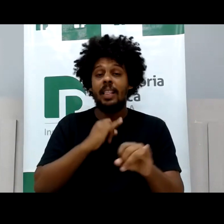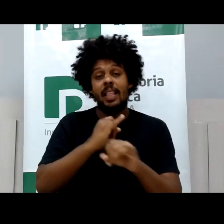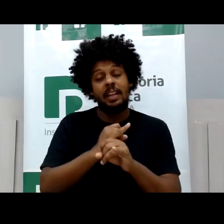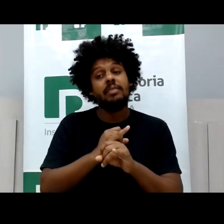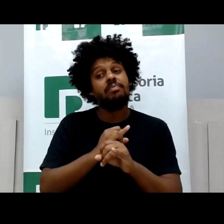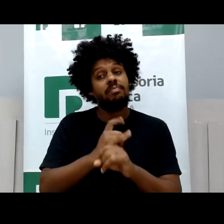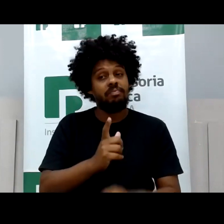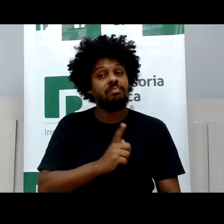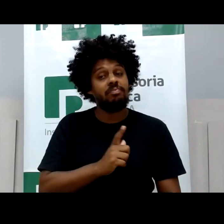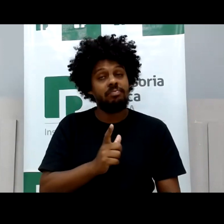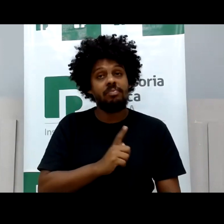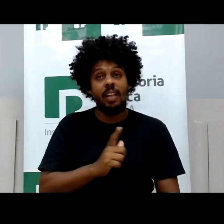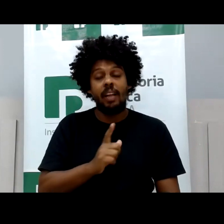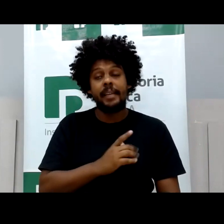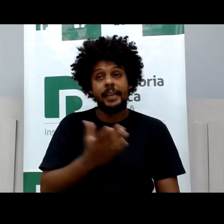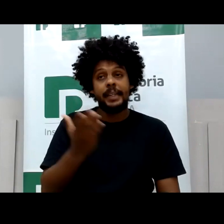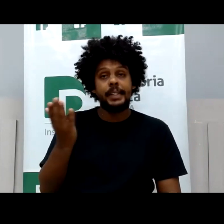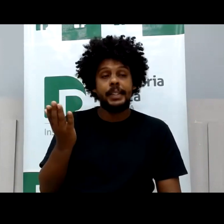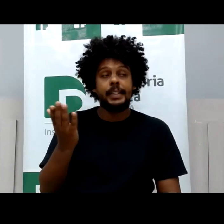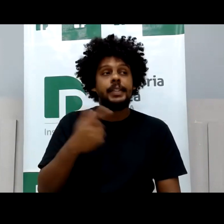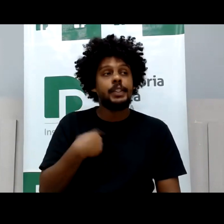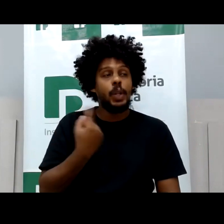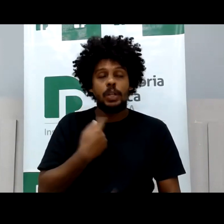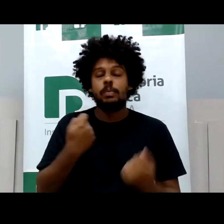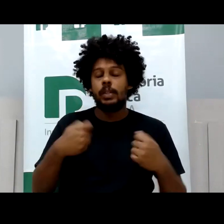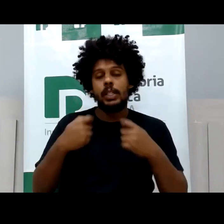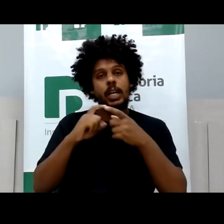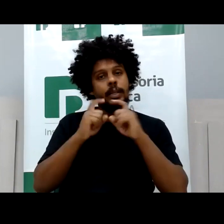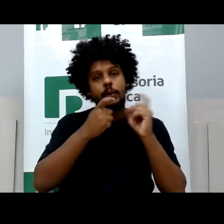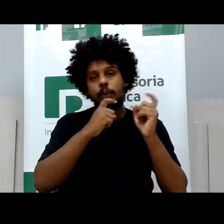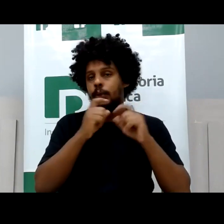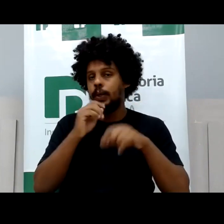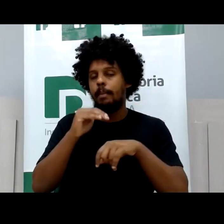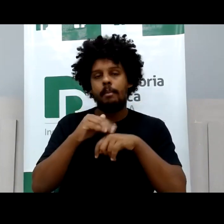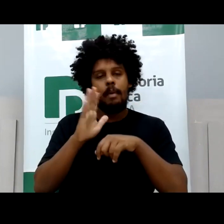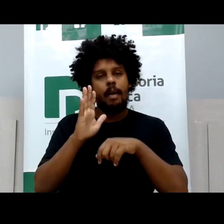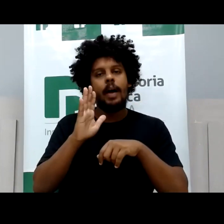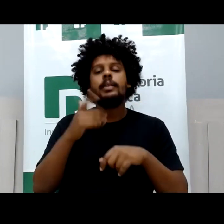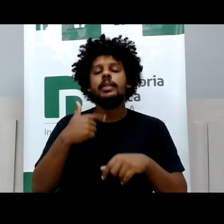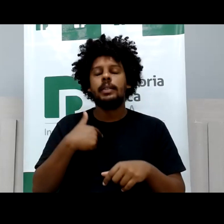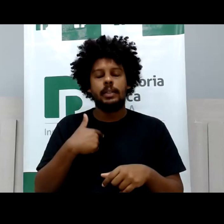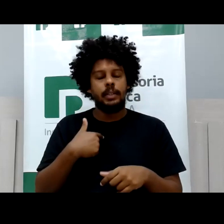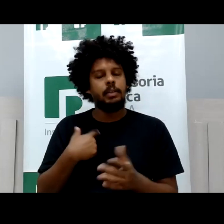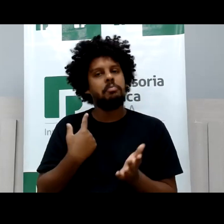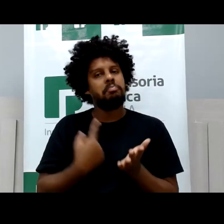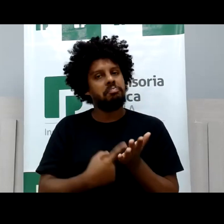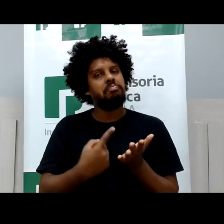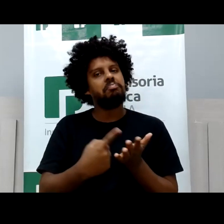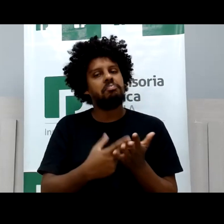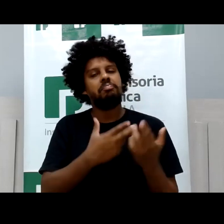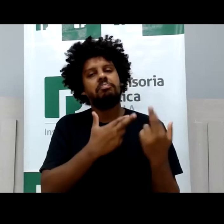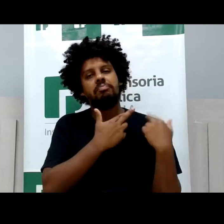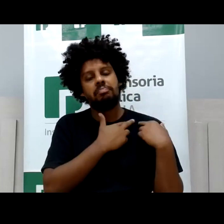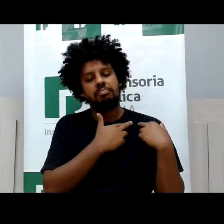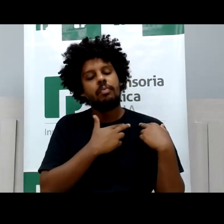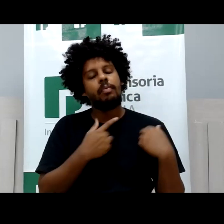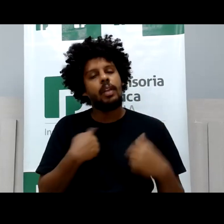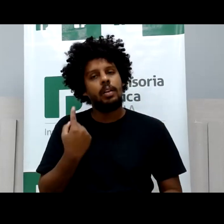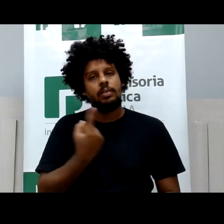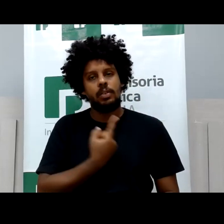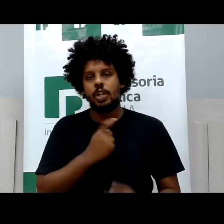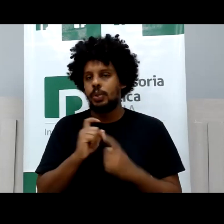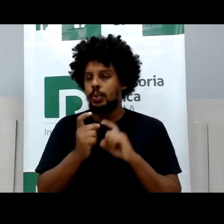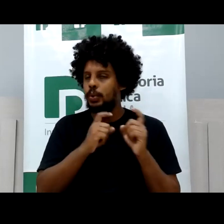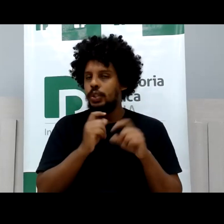bem falou você bem falou a gente precisa falar mais disso e já coloco aqui o meu compromisso Luan Milho da gente falar mais sobre